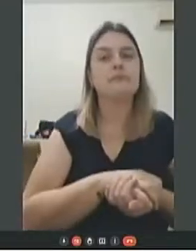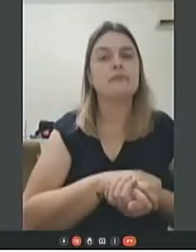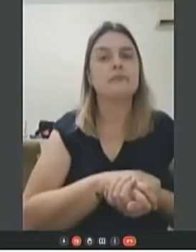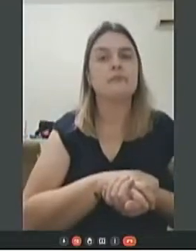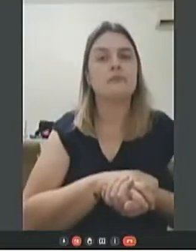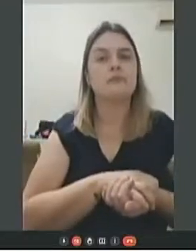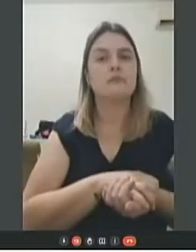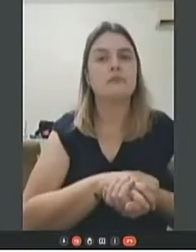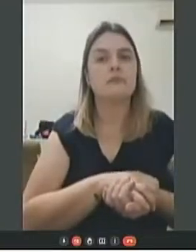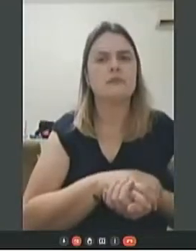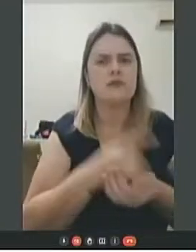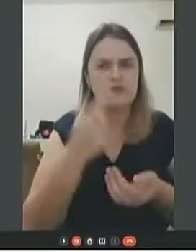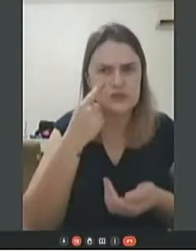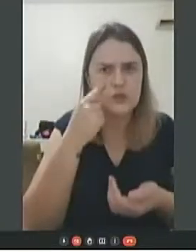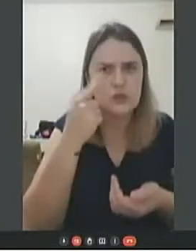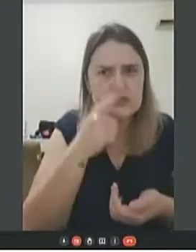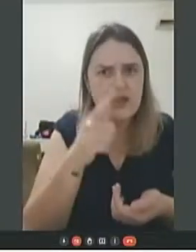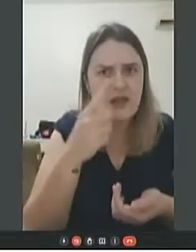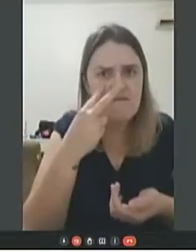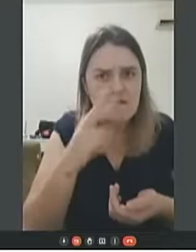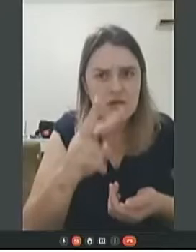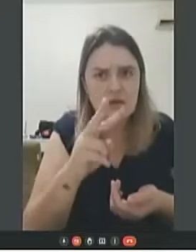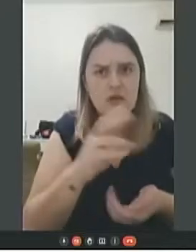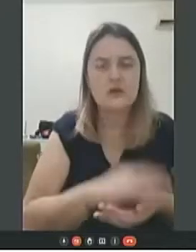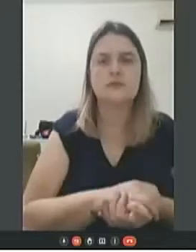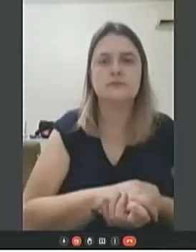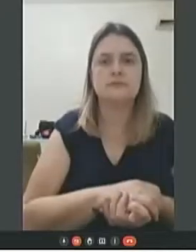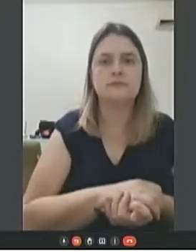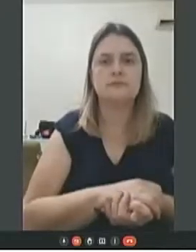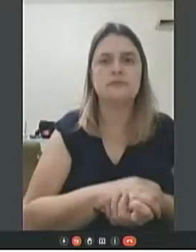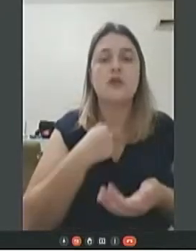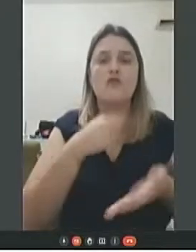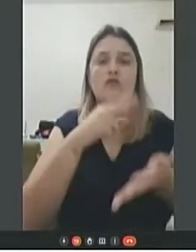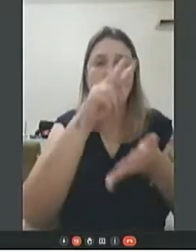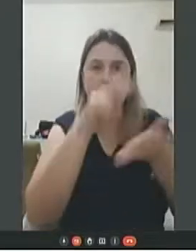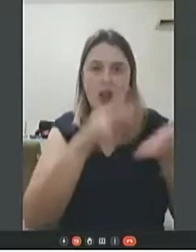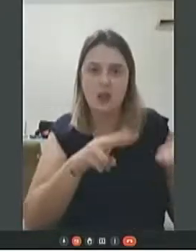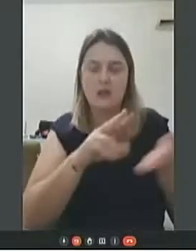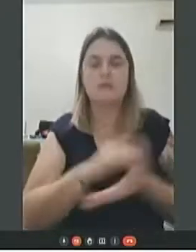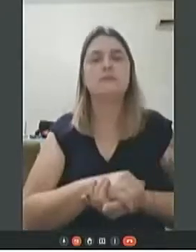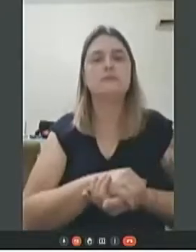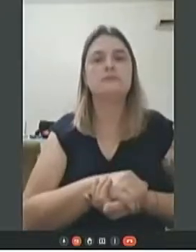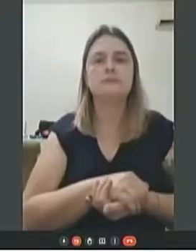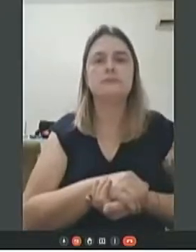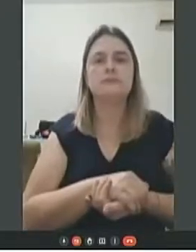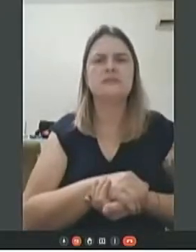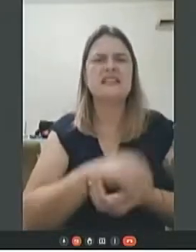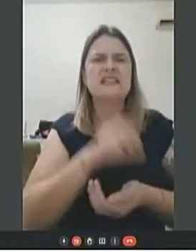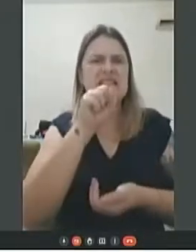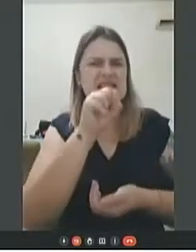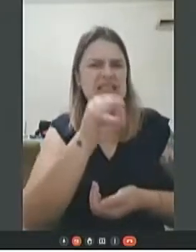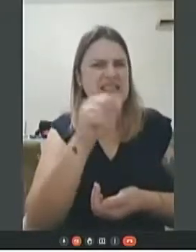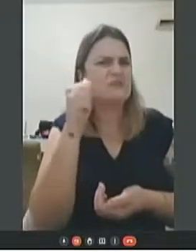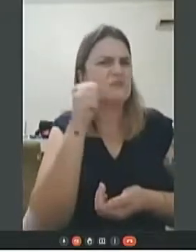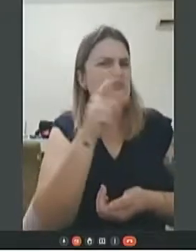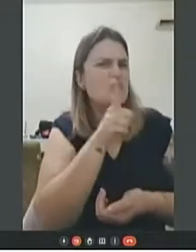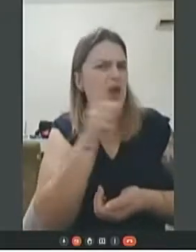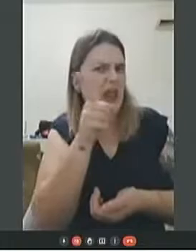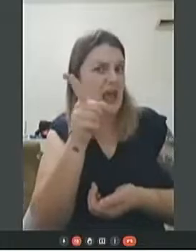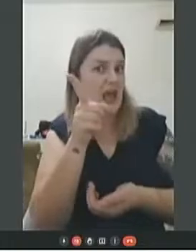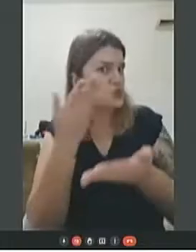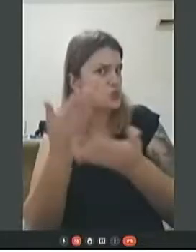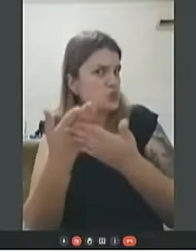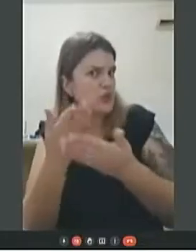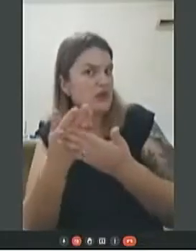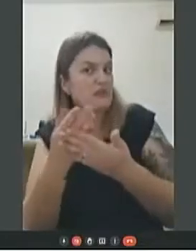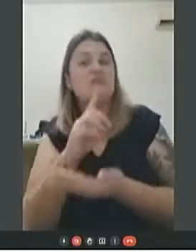Não sei se vocês vão conseguir ver, mas eu vou ler para vocês. Se ela estivesse estudando, isso